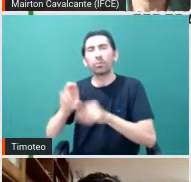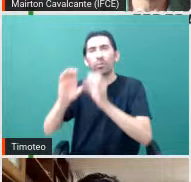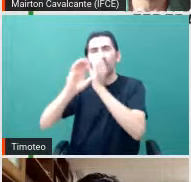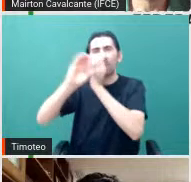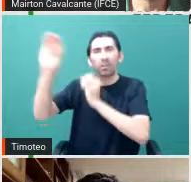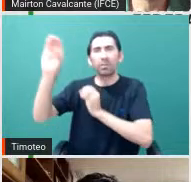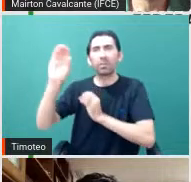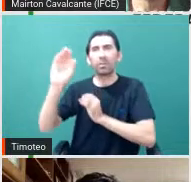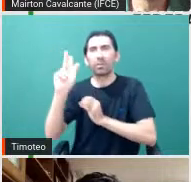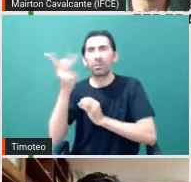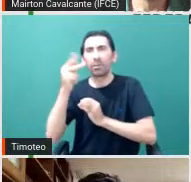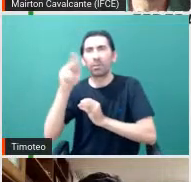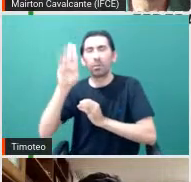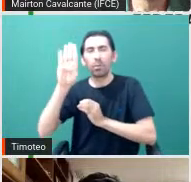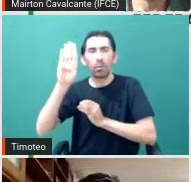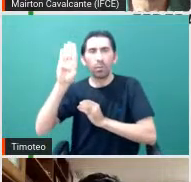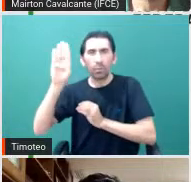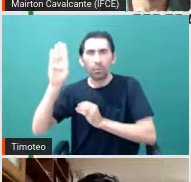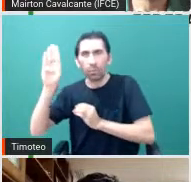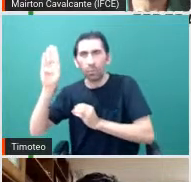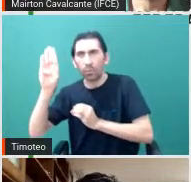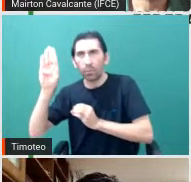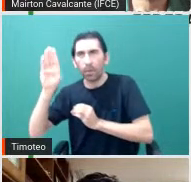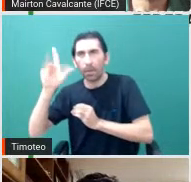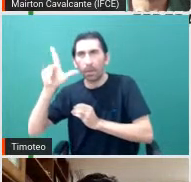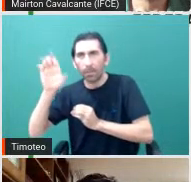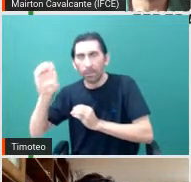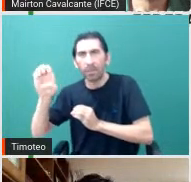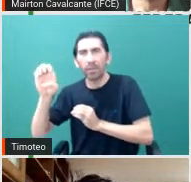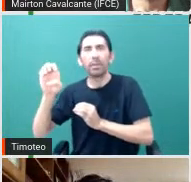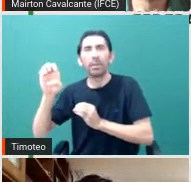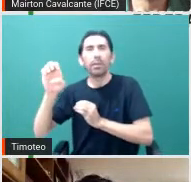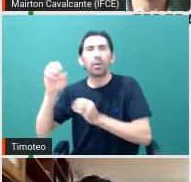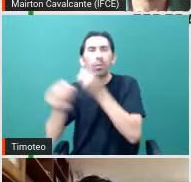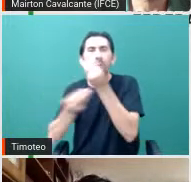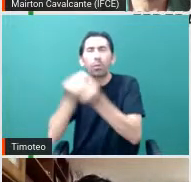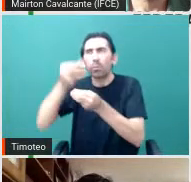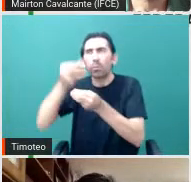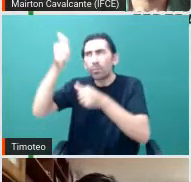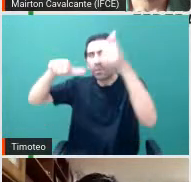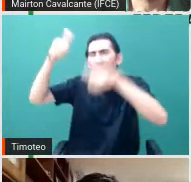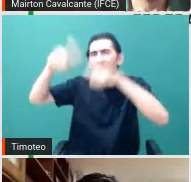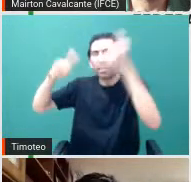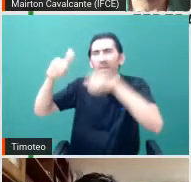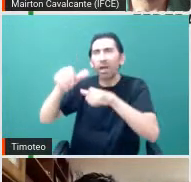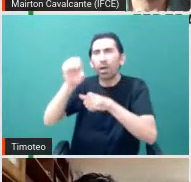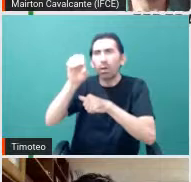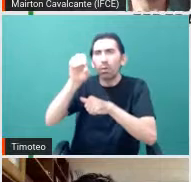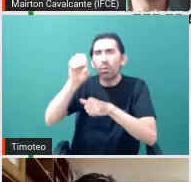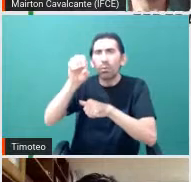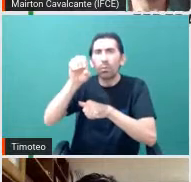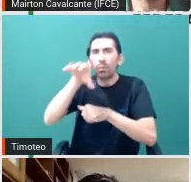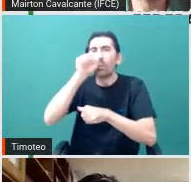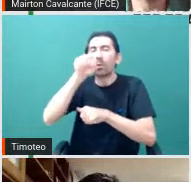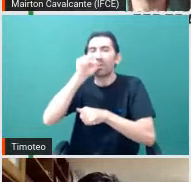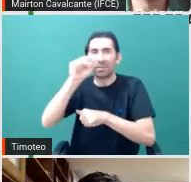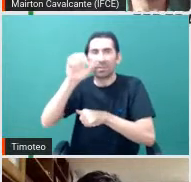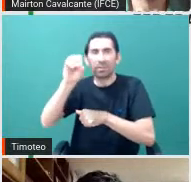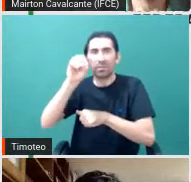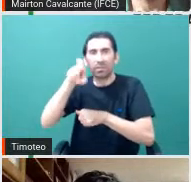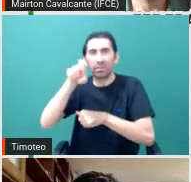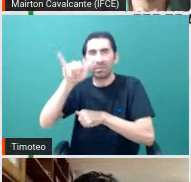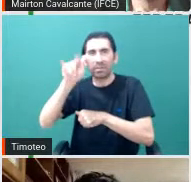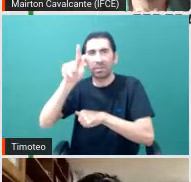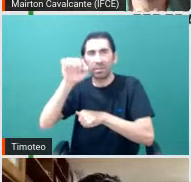estudar mais detalhes dessa estrela com oxigênio, a gente usa o telescópio espacial Hubble. Então, estou só